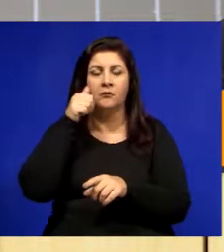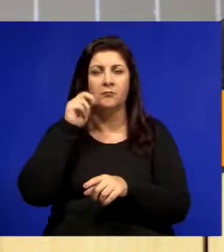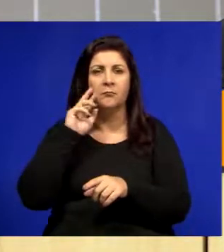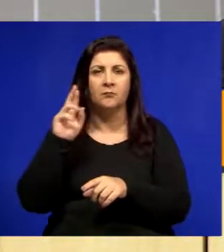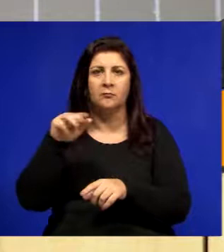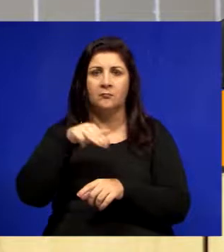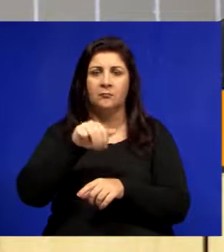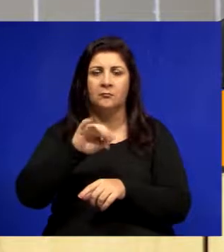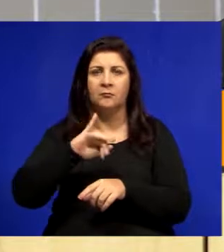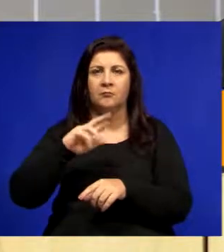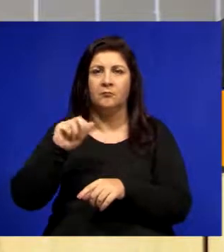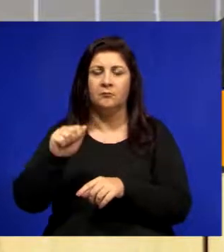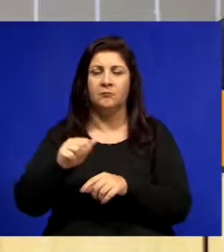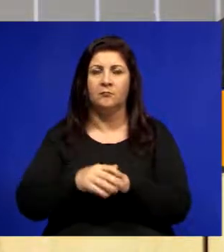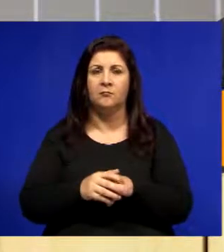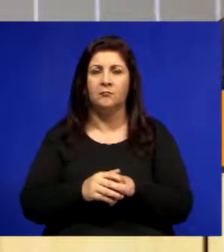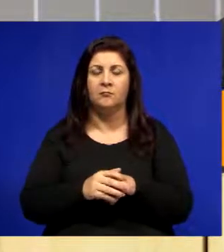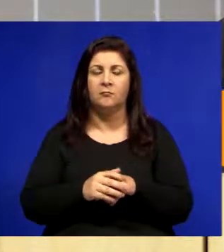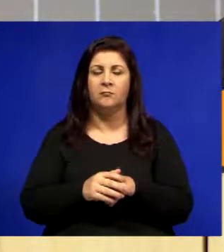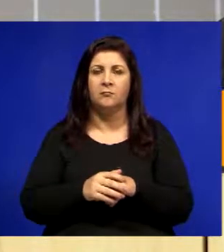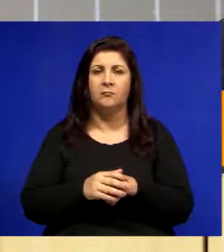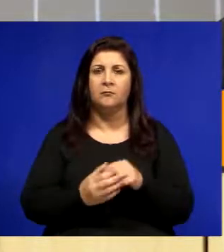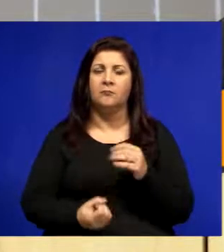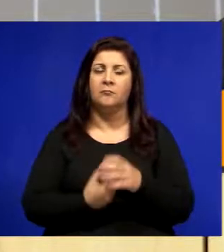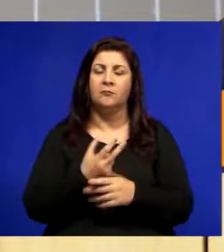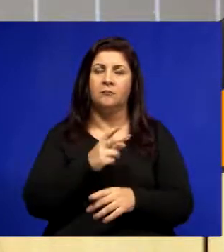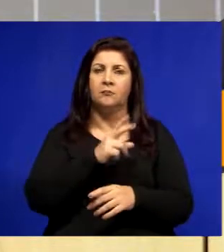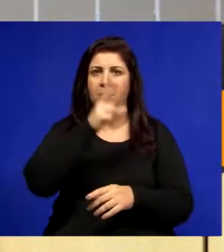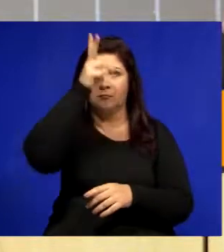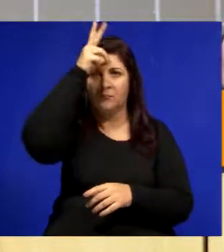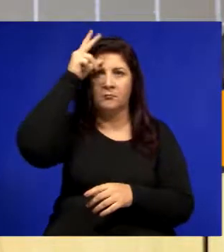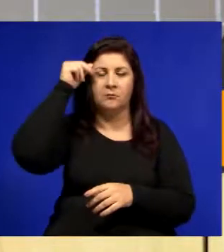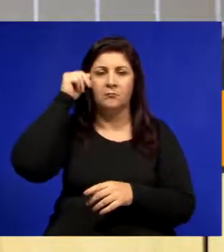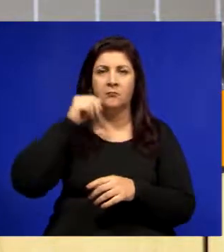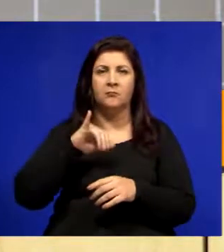Autoria Prefeito Municipal Isaías José de Santana